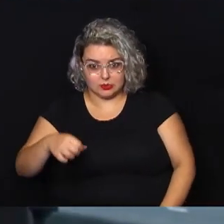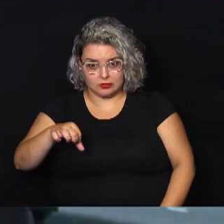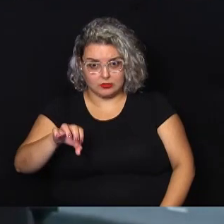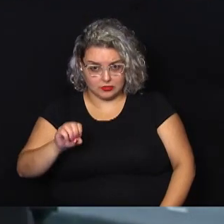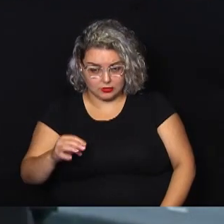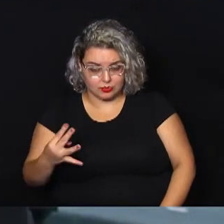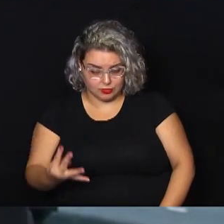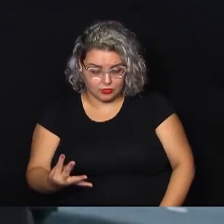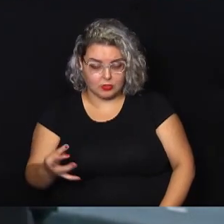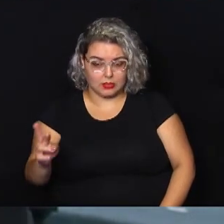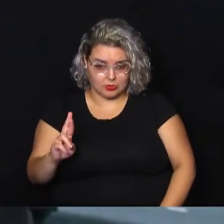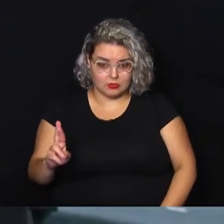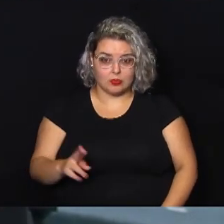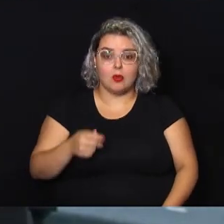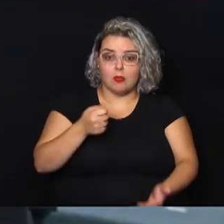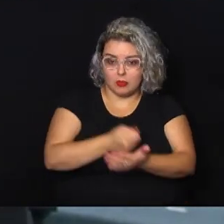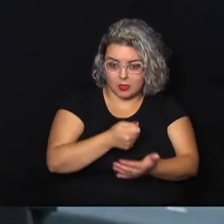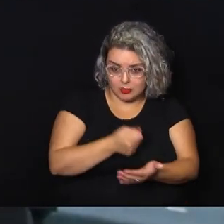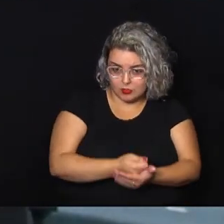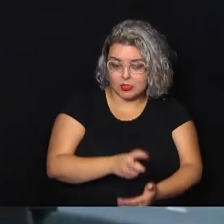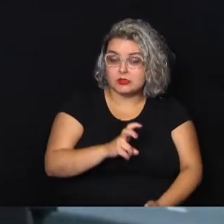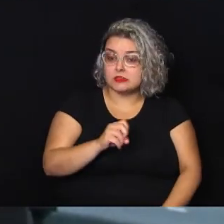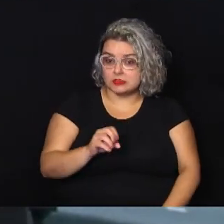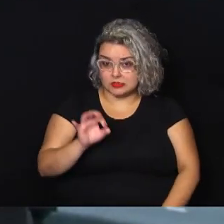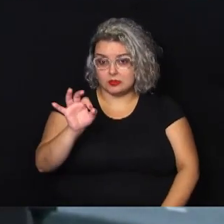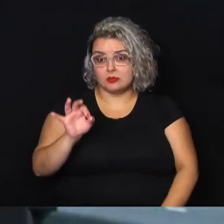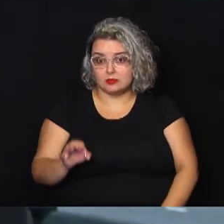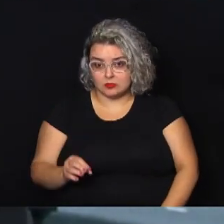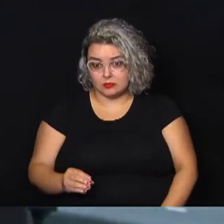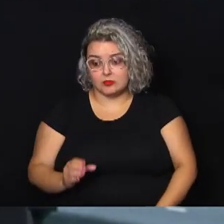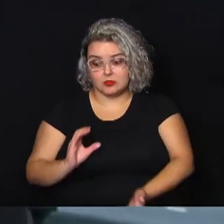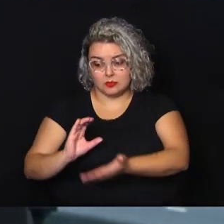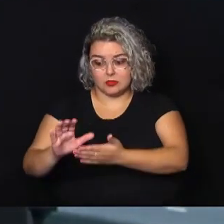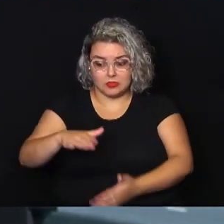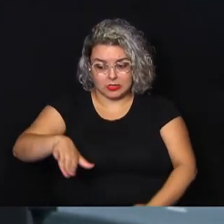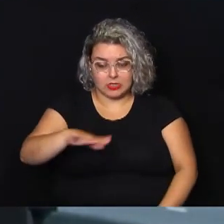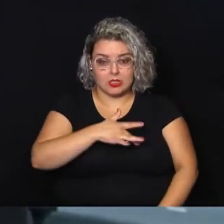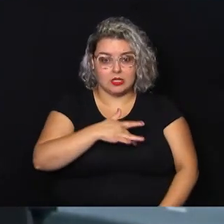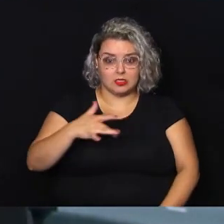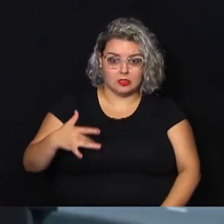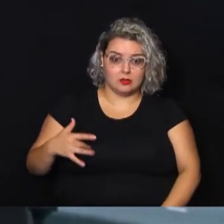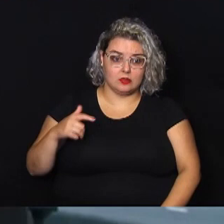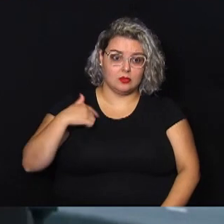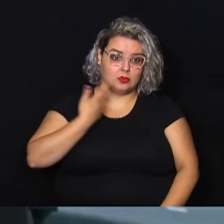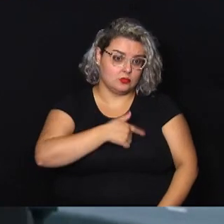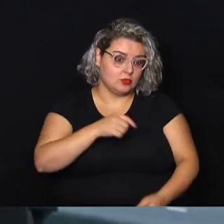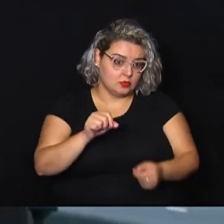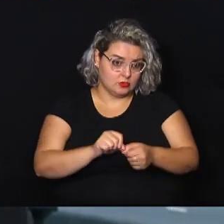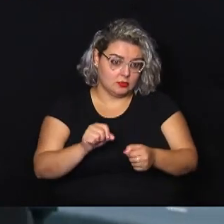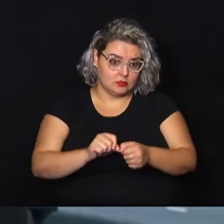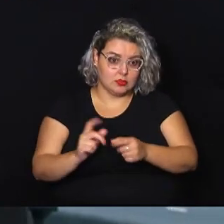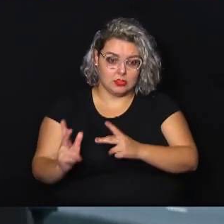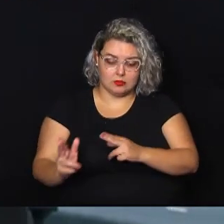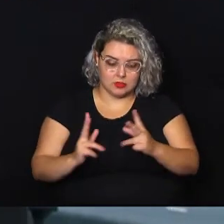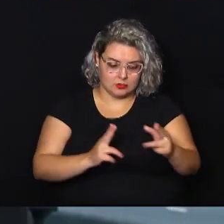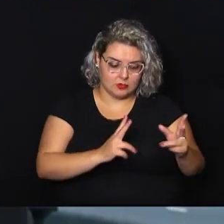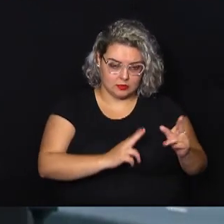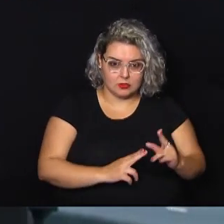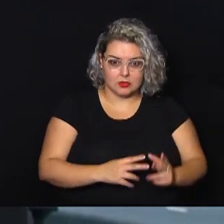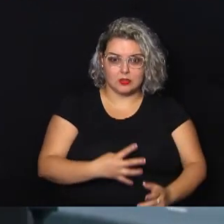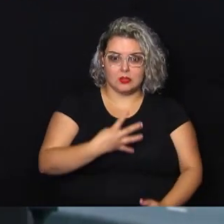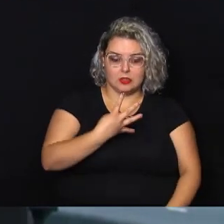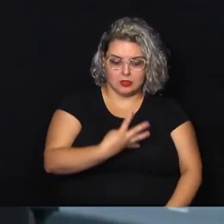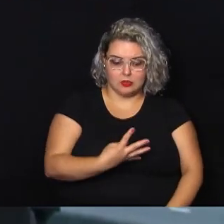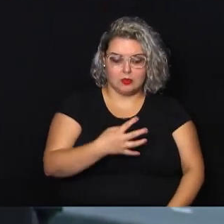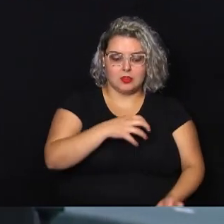Obrigatoriamente, é necessário que 50% seja aplicado na saúde e nós fizemos de forma equalitária a quatro centros de